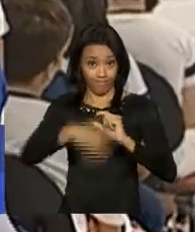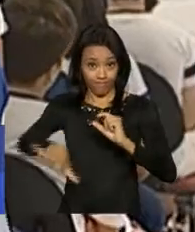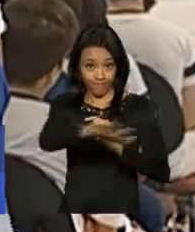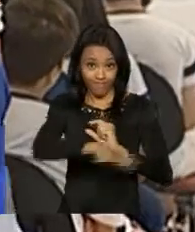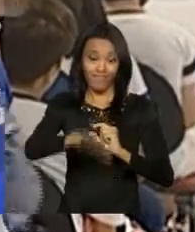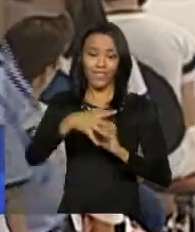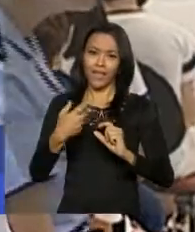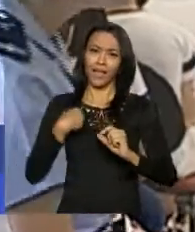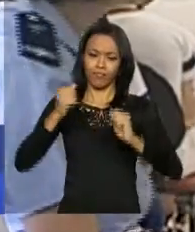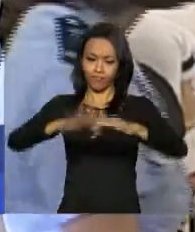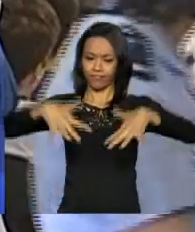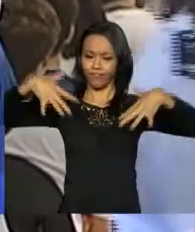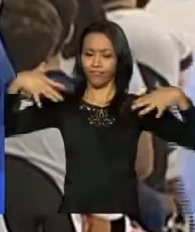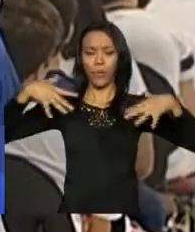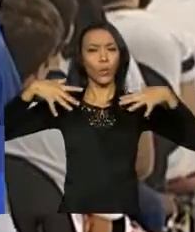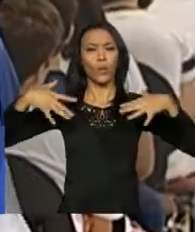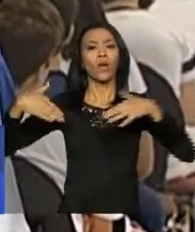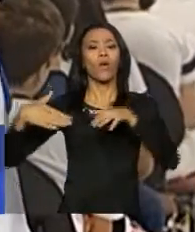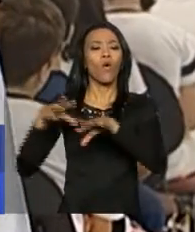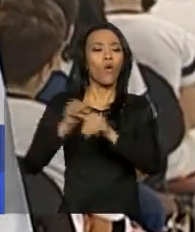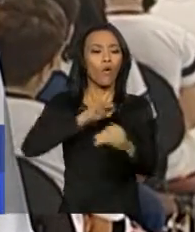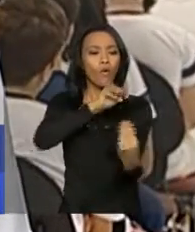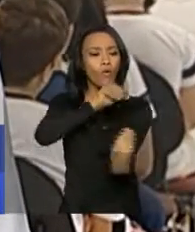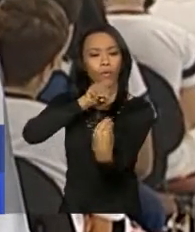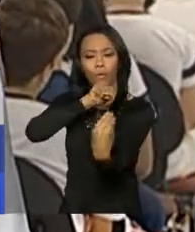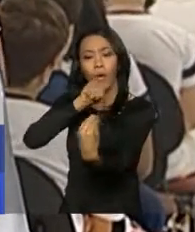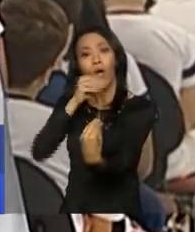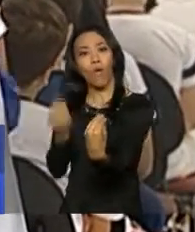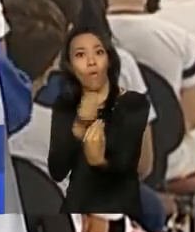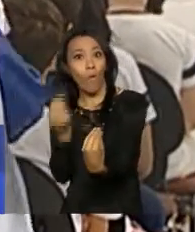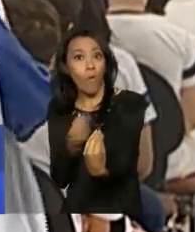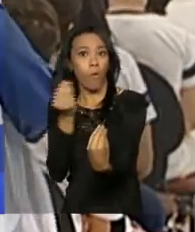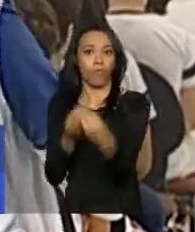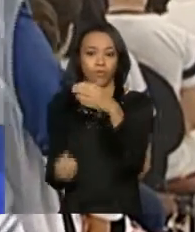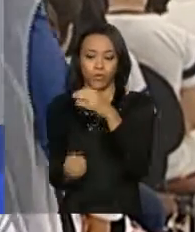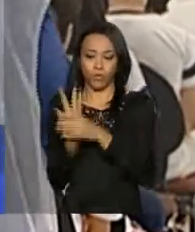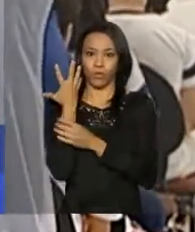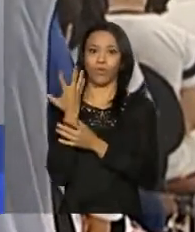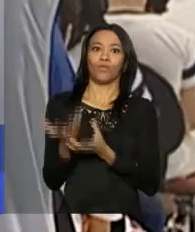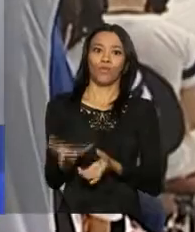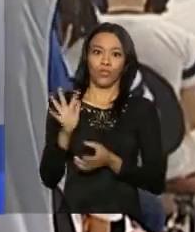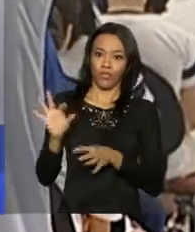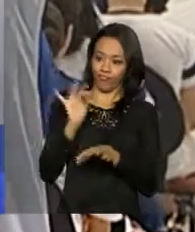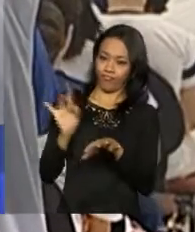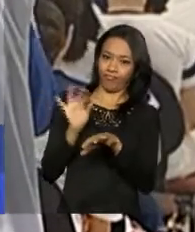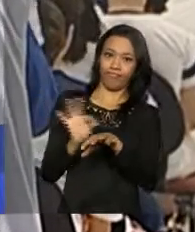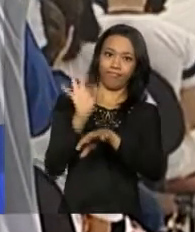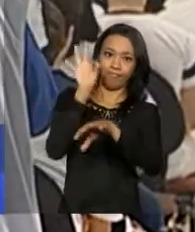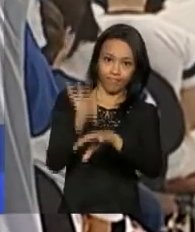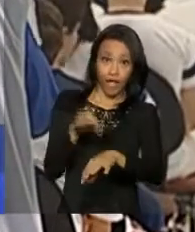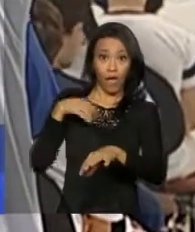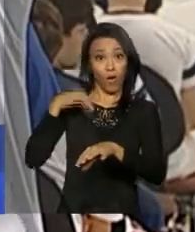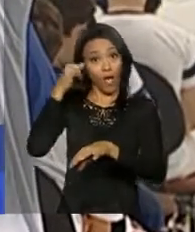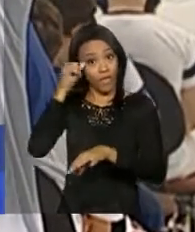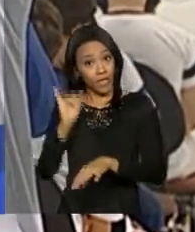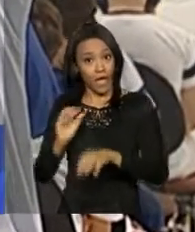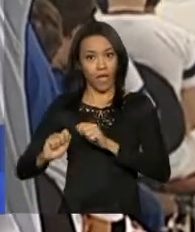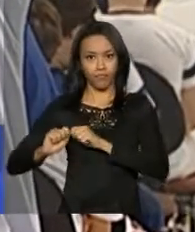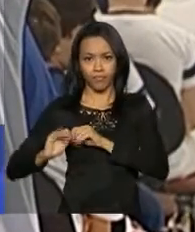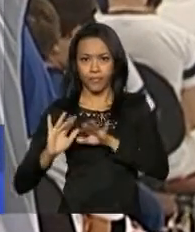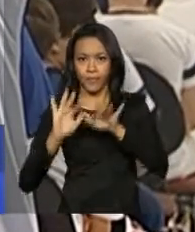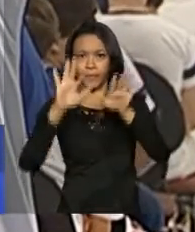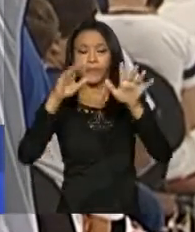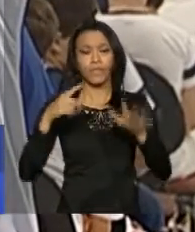auditório. Eles estão conversando tanto sobre como se reproduz o Aedes aegypti, como evitar essa reprodução, tanto como sobre as